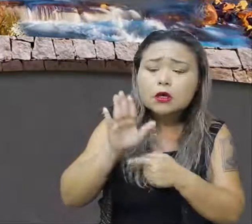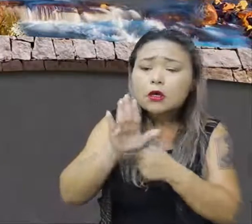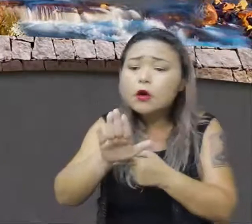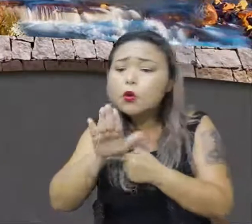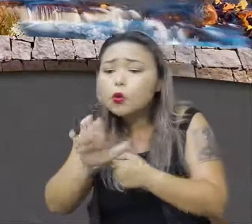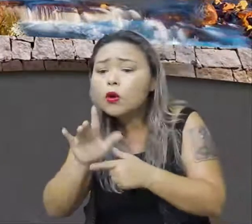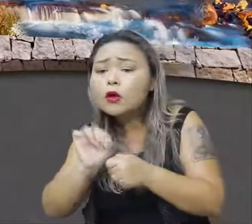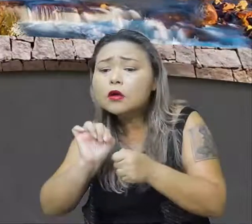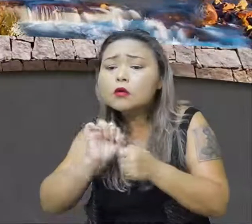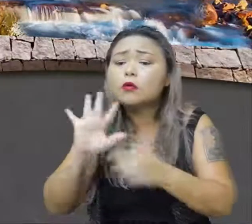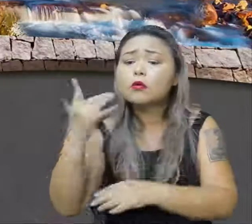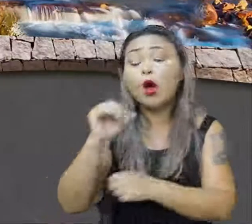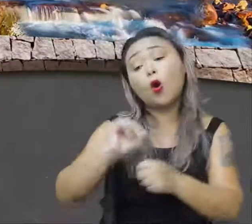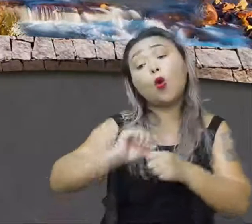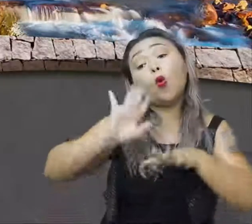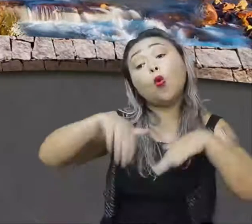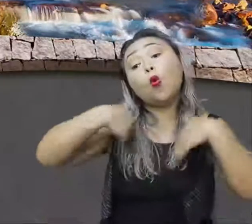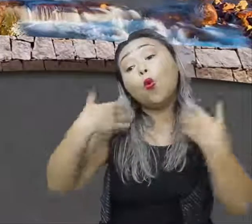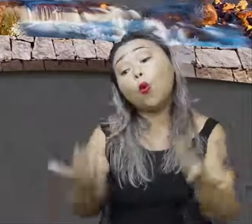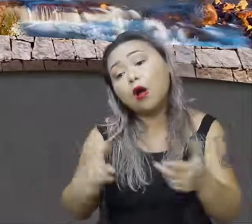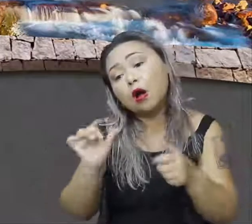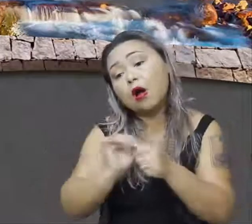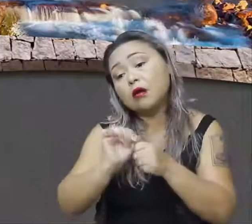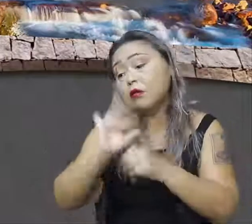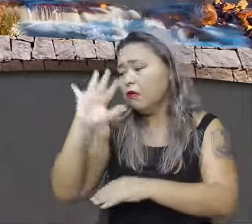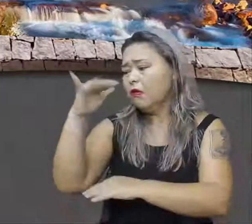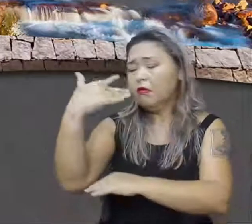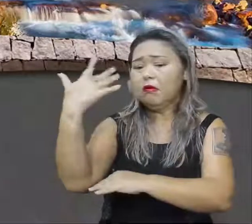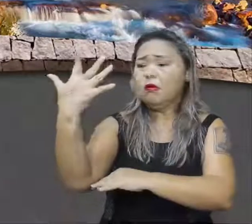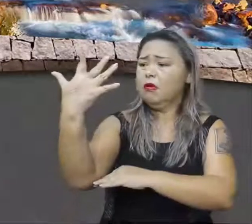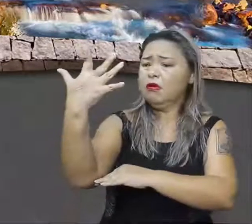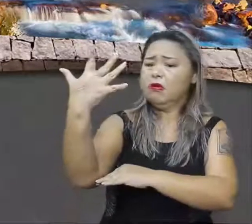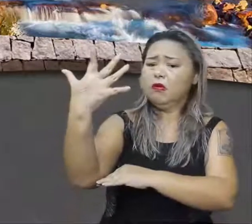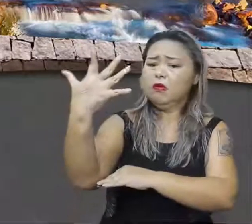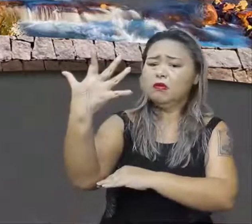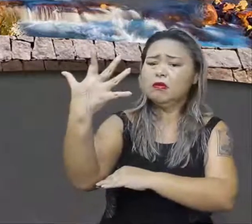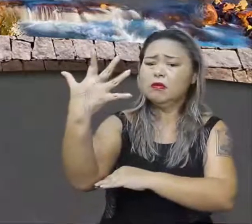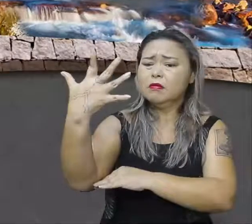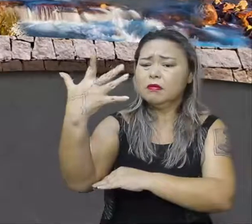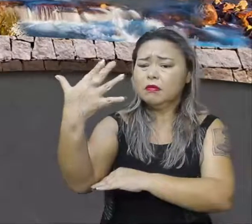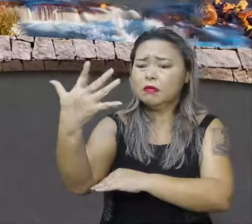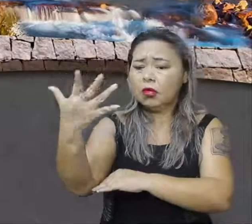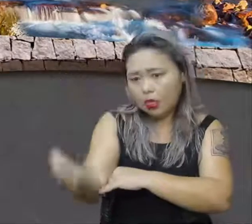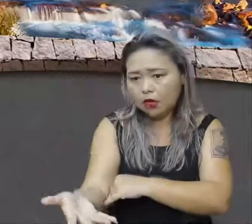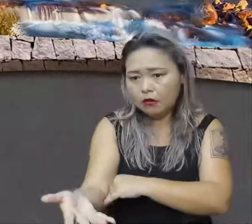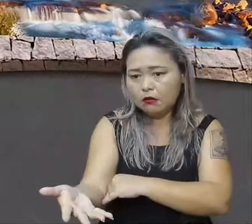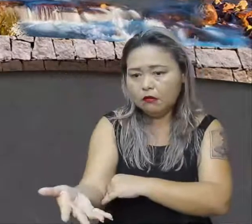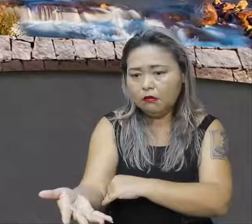ou eu estou contribuindo para um meio ambiente mais insustentável?